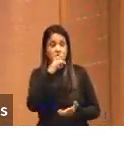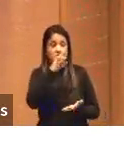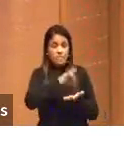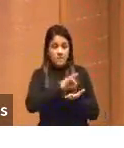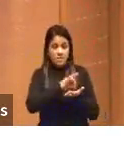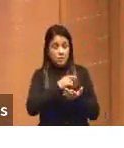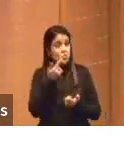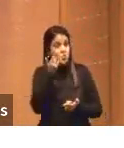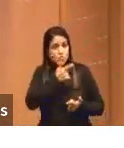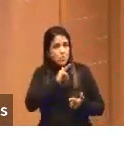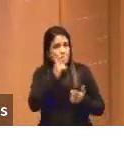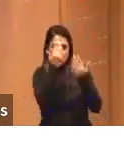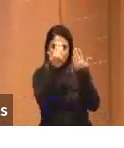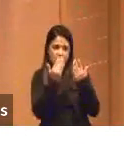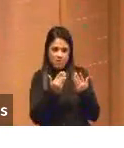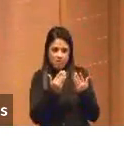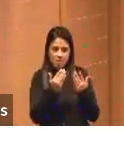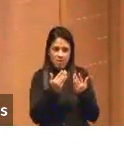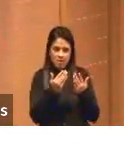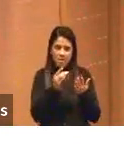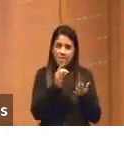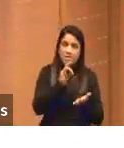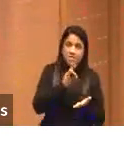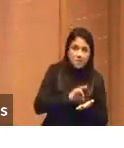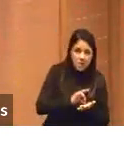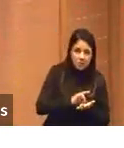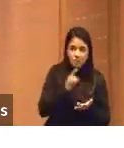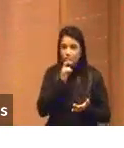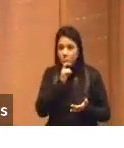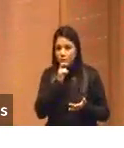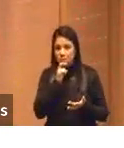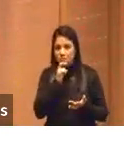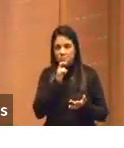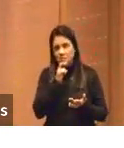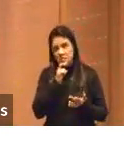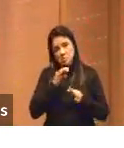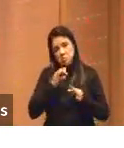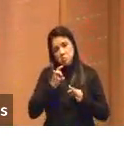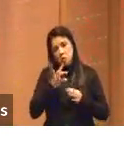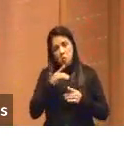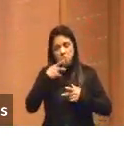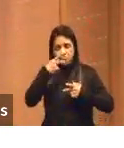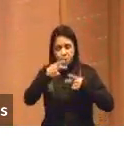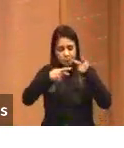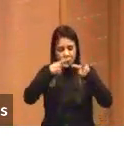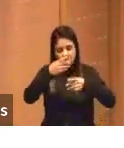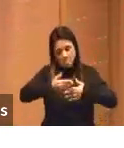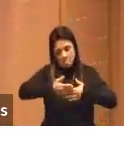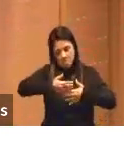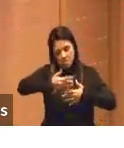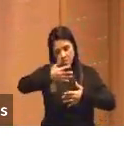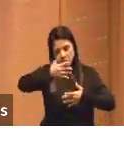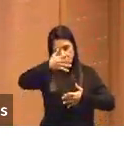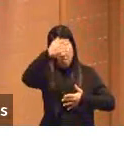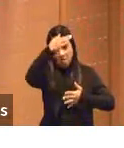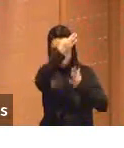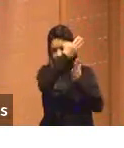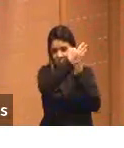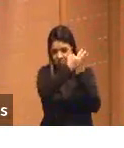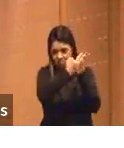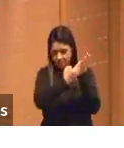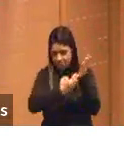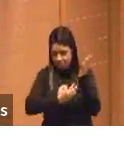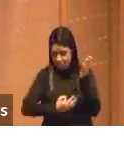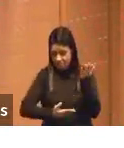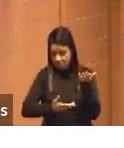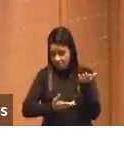de avaliar isso. Ele não sabe se aquilo é verdade ou não, ele simplesmente fala, só que como ele fala de uma maneira muito polida, muito